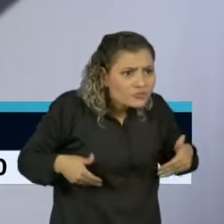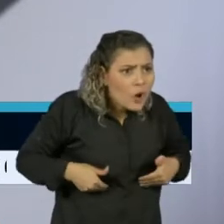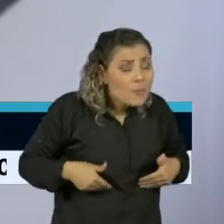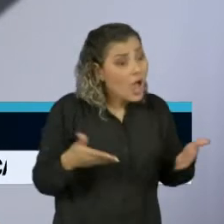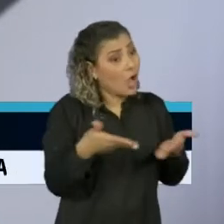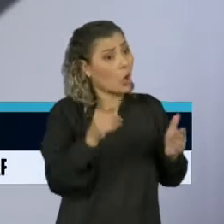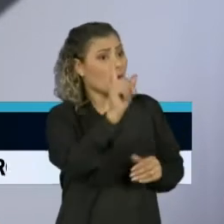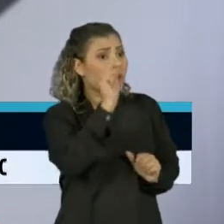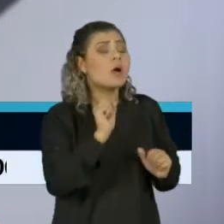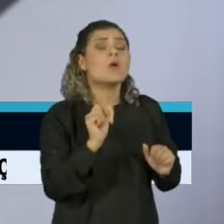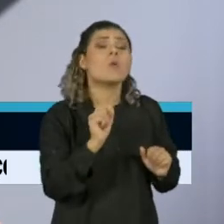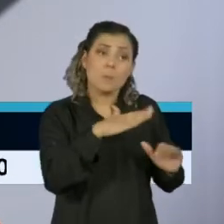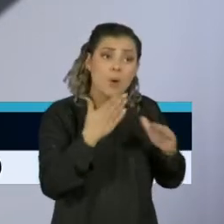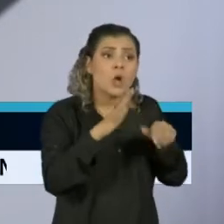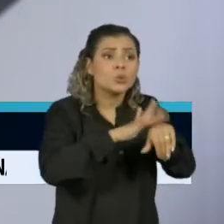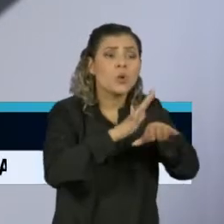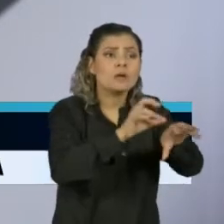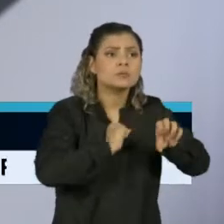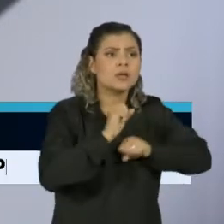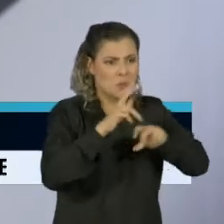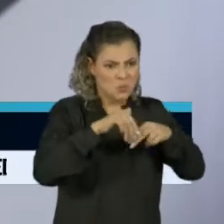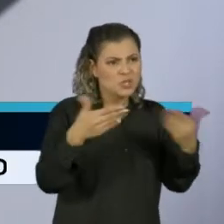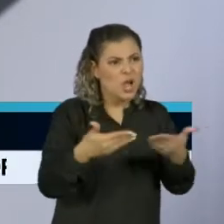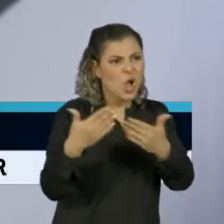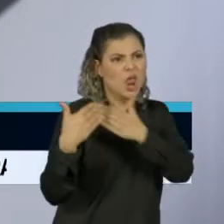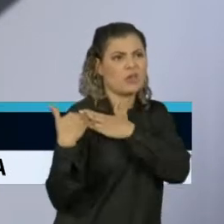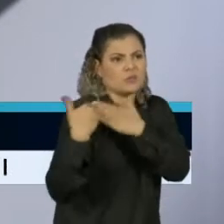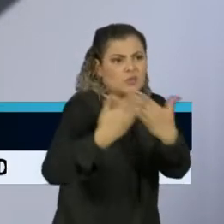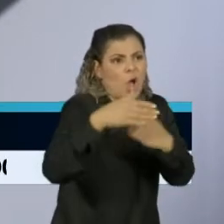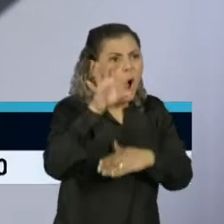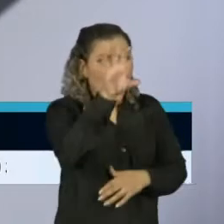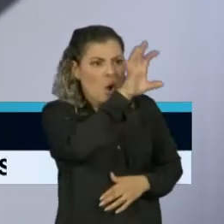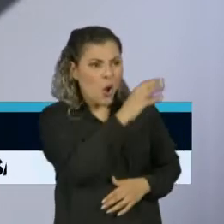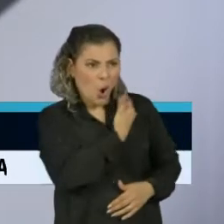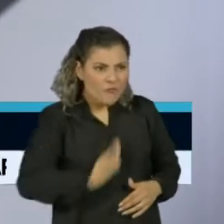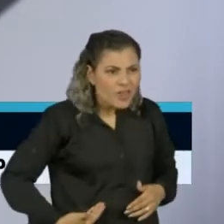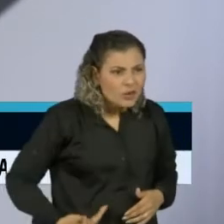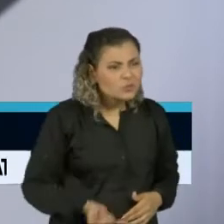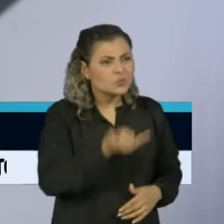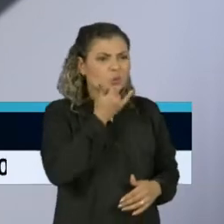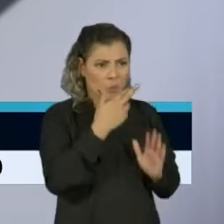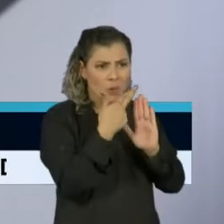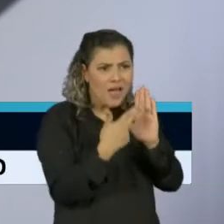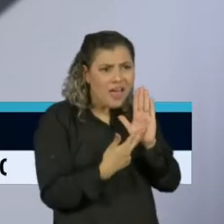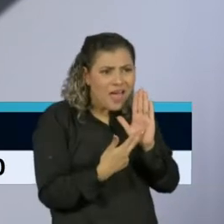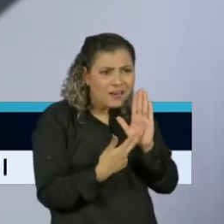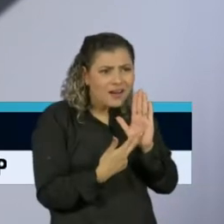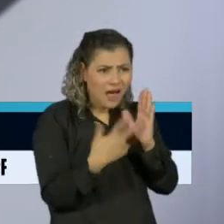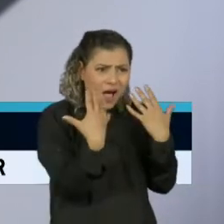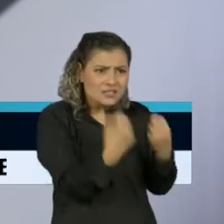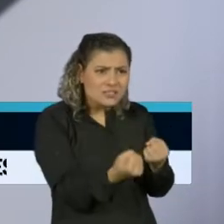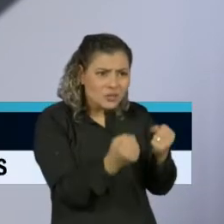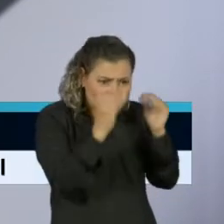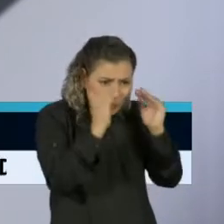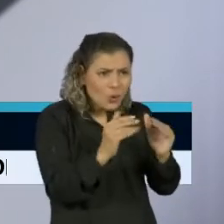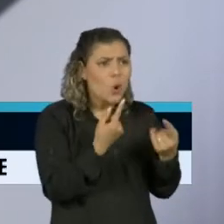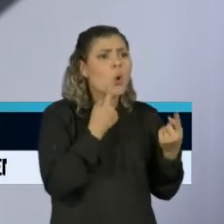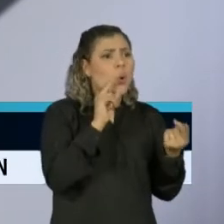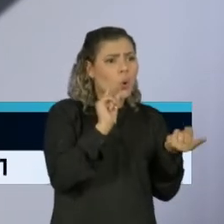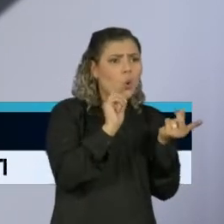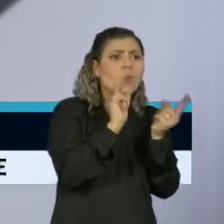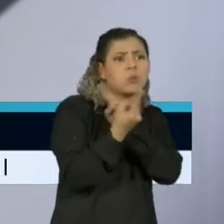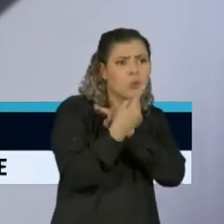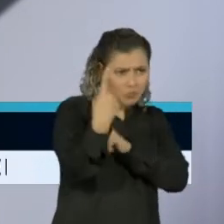não nesse momento. Então, responsabilizar os governadores porque seguiram uma orientação contrária ao senhor é fora de